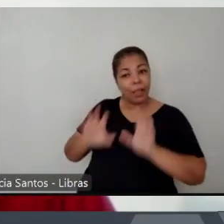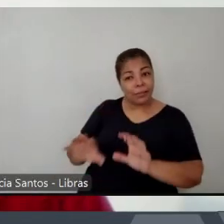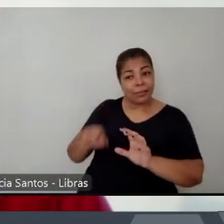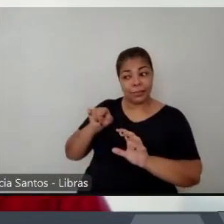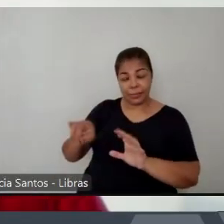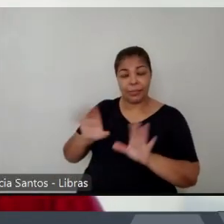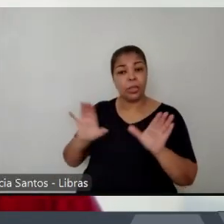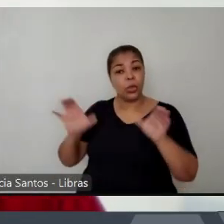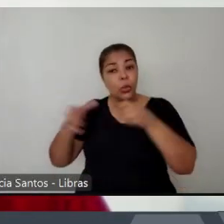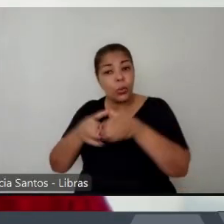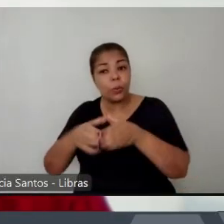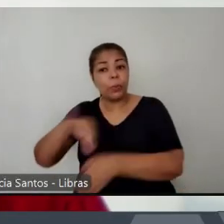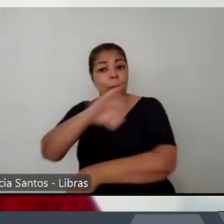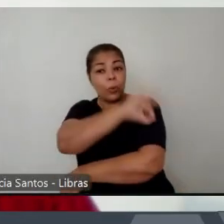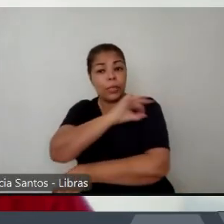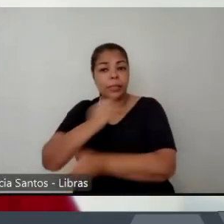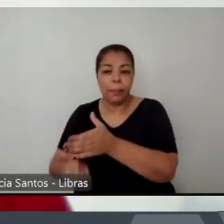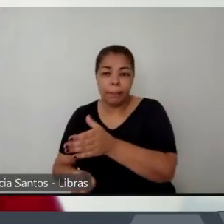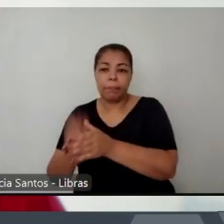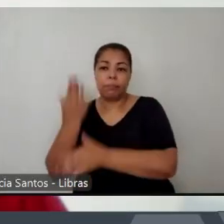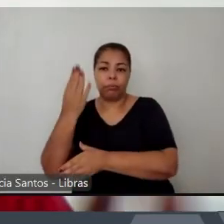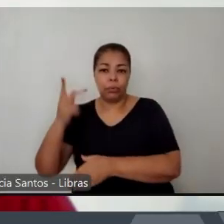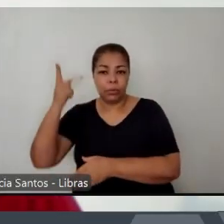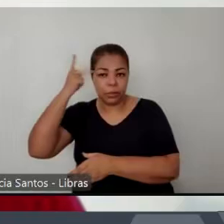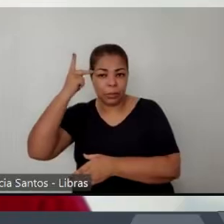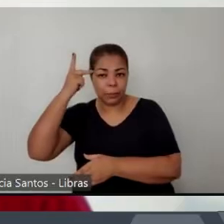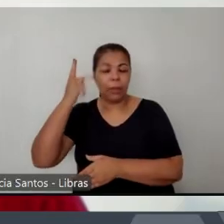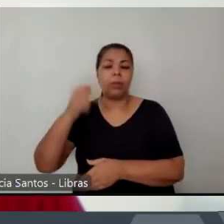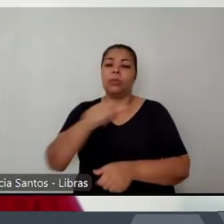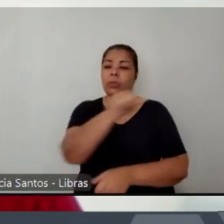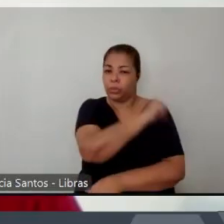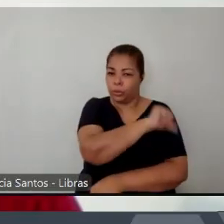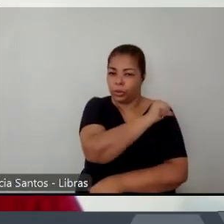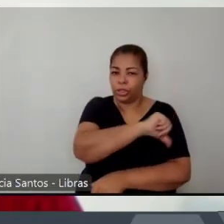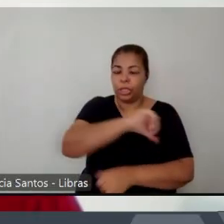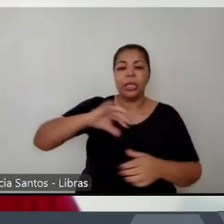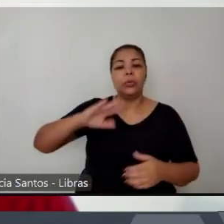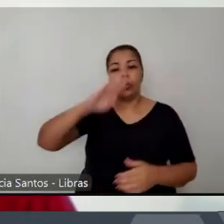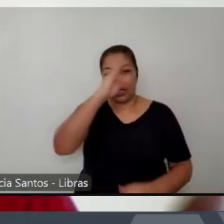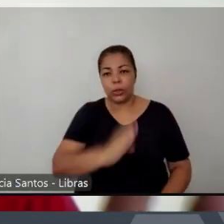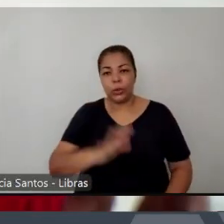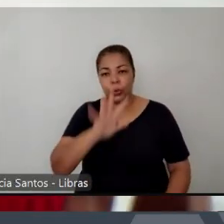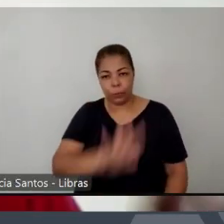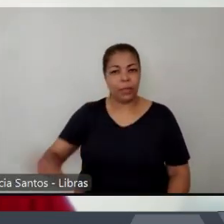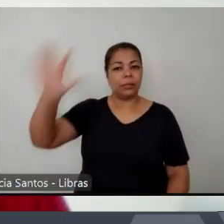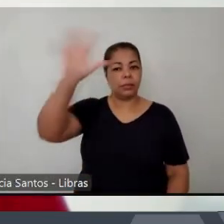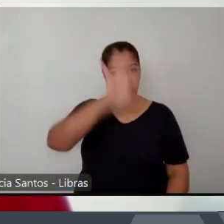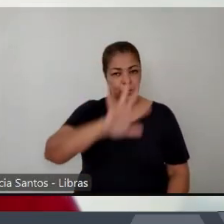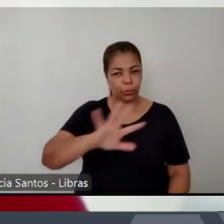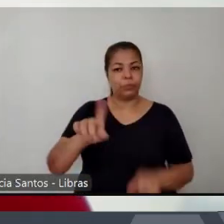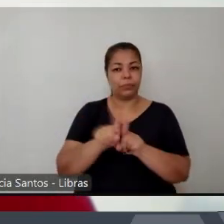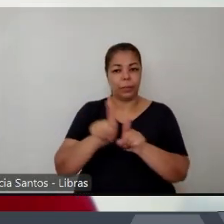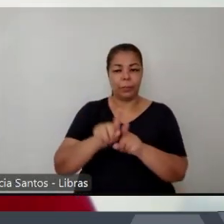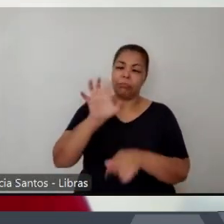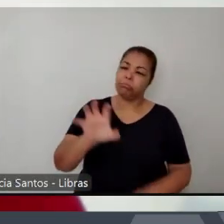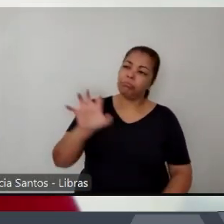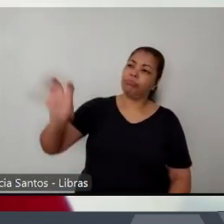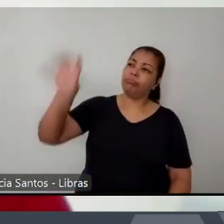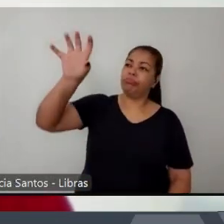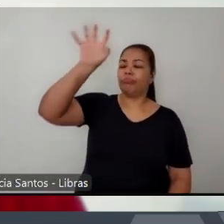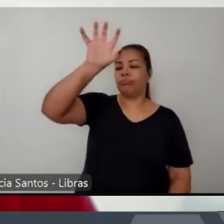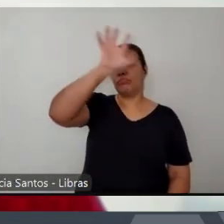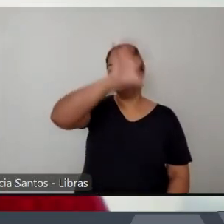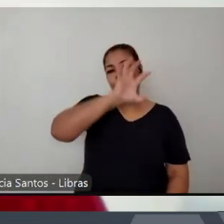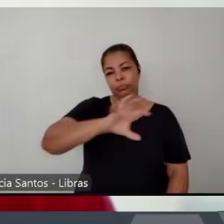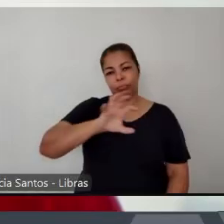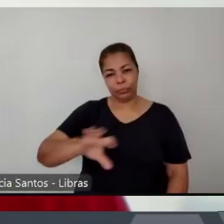formadas em São Paulo no Rio de Janeiro e no Brasil apostando na violência territorial e apostando nesse aspecto e